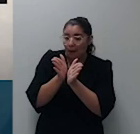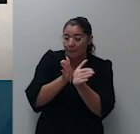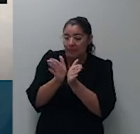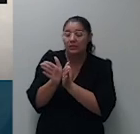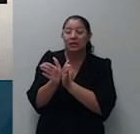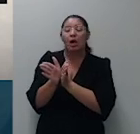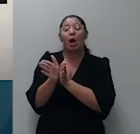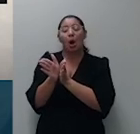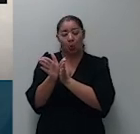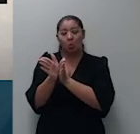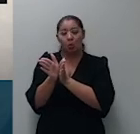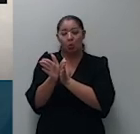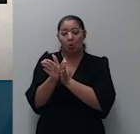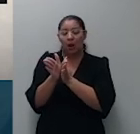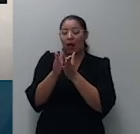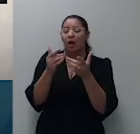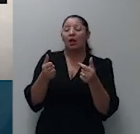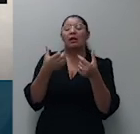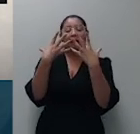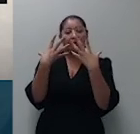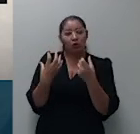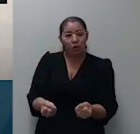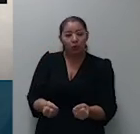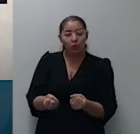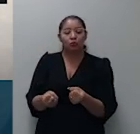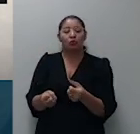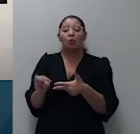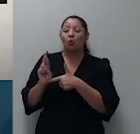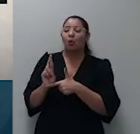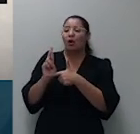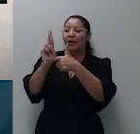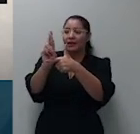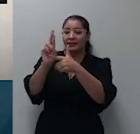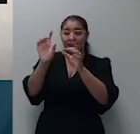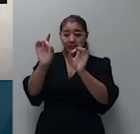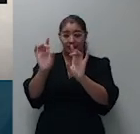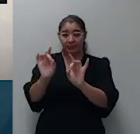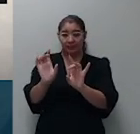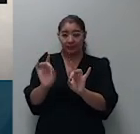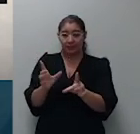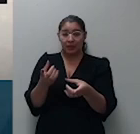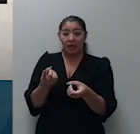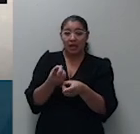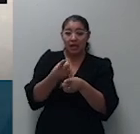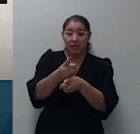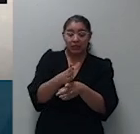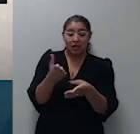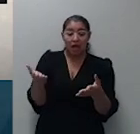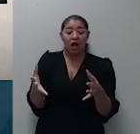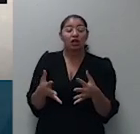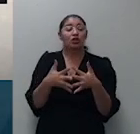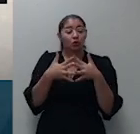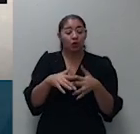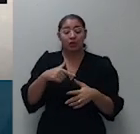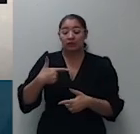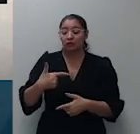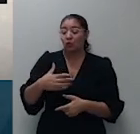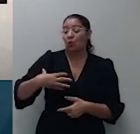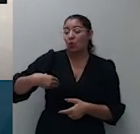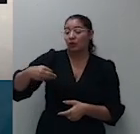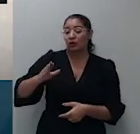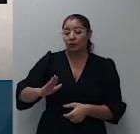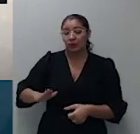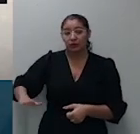nulidade formal do contrato de honorários advocatistas celebrado entre os recorrentes e os herdeiros menores Jean Davi